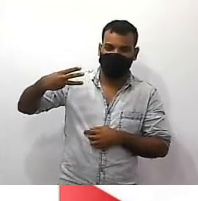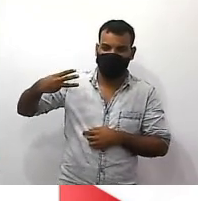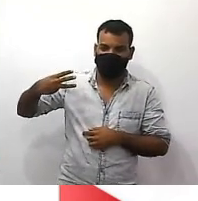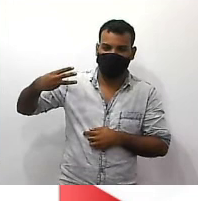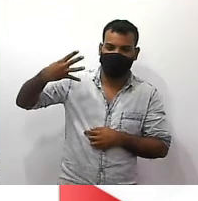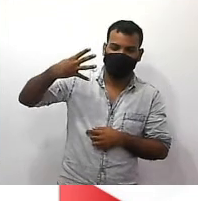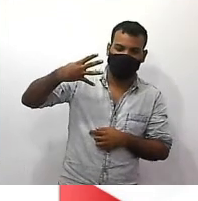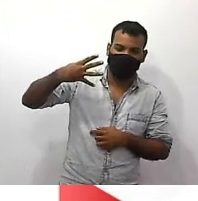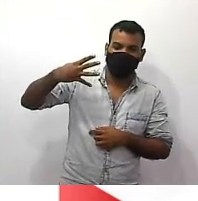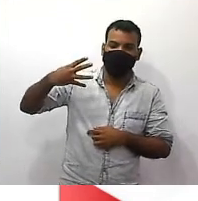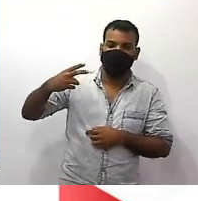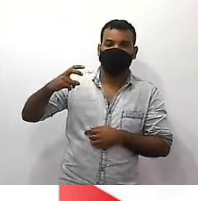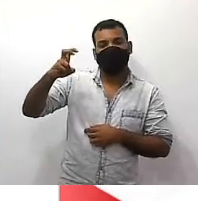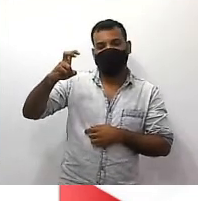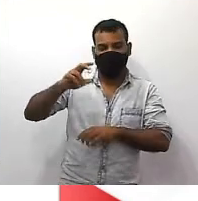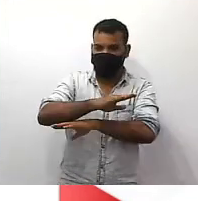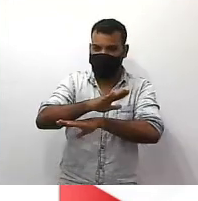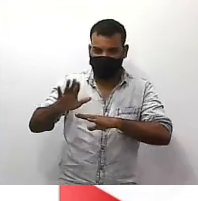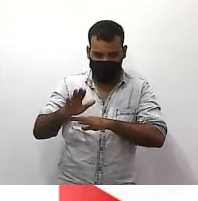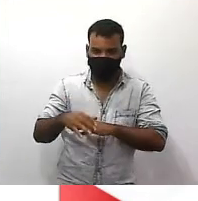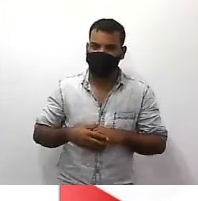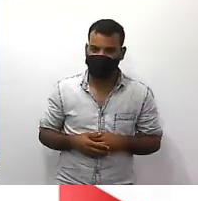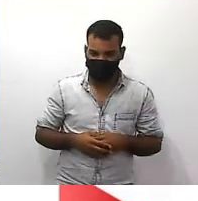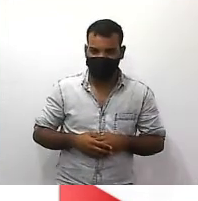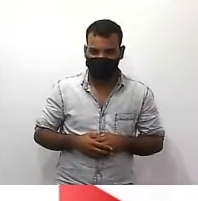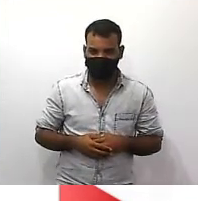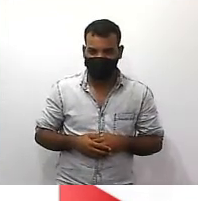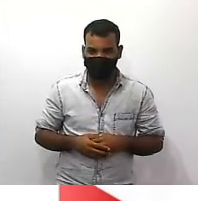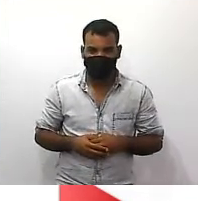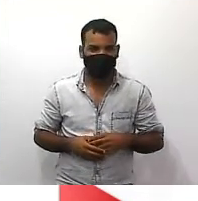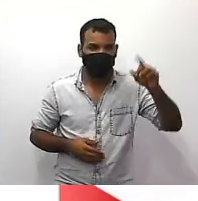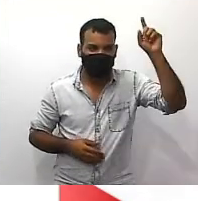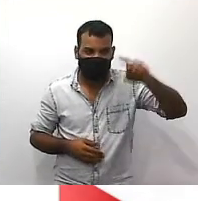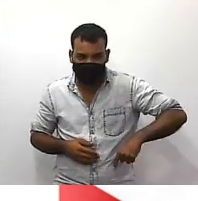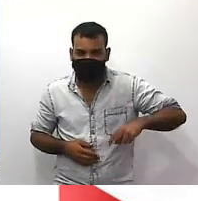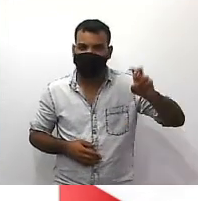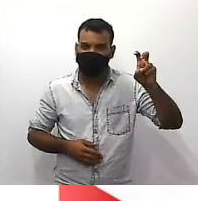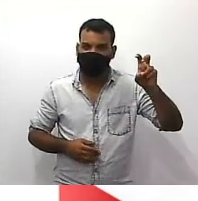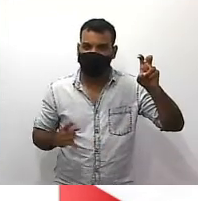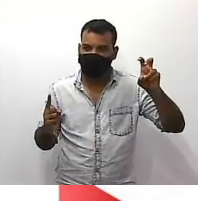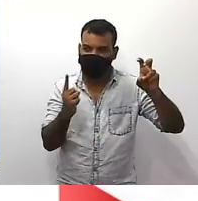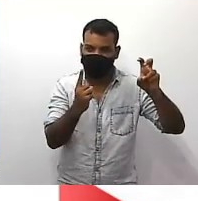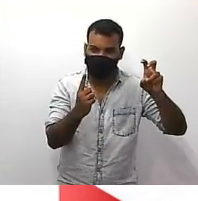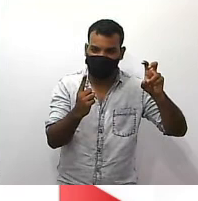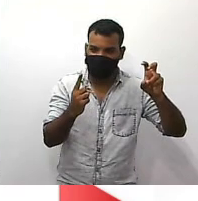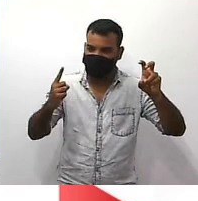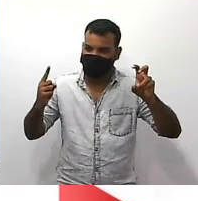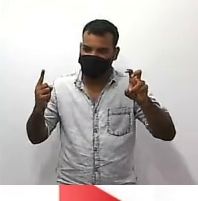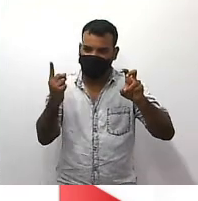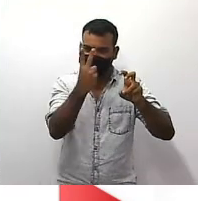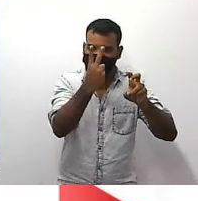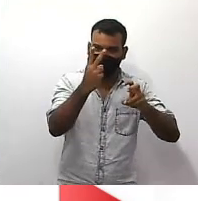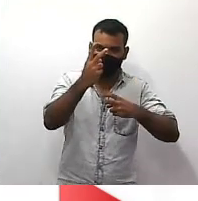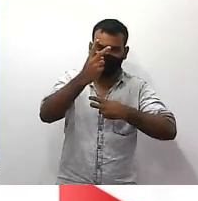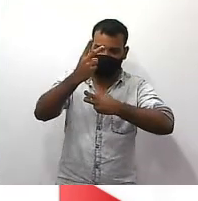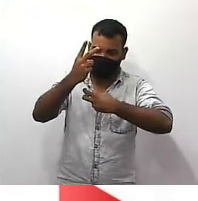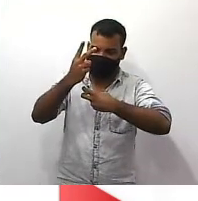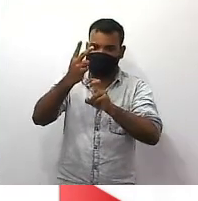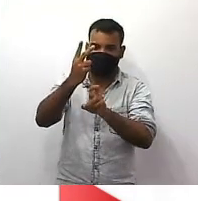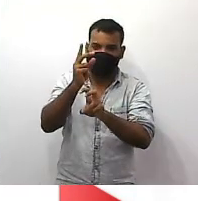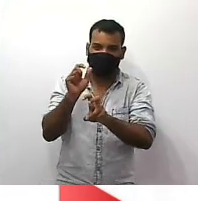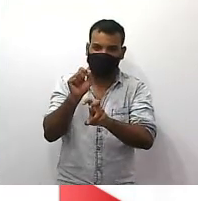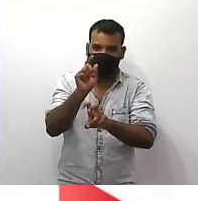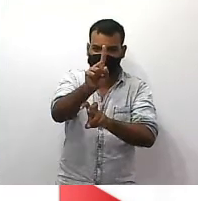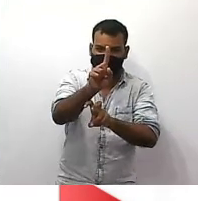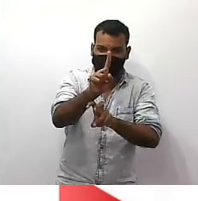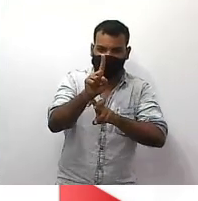próxima e aí por fim cinco quintos quando eu divido cinco por cinco vai dar um é o inteiro a bateria tá 100% carregada